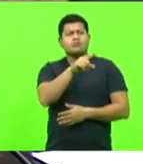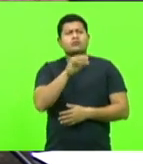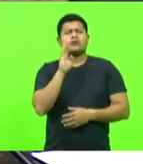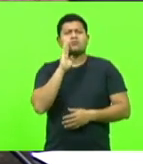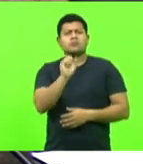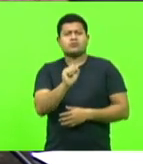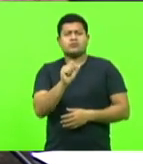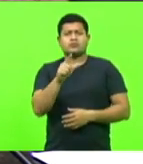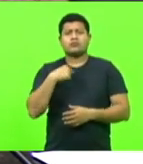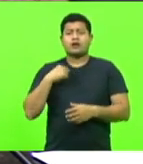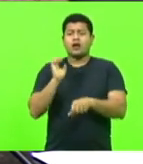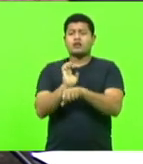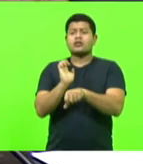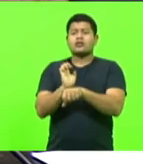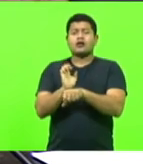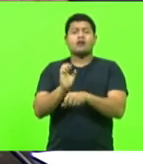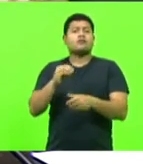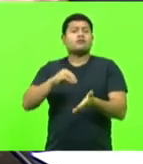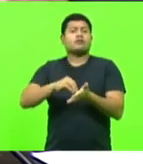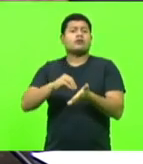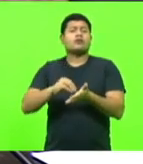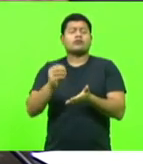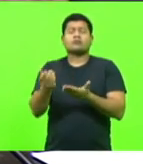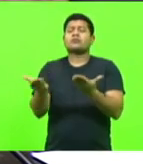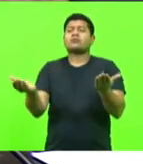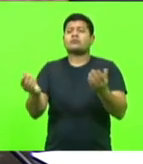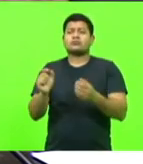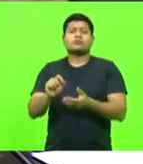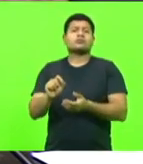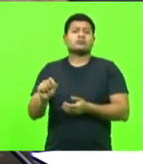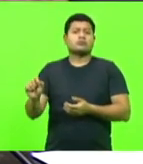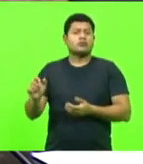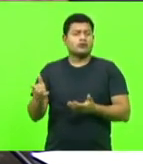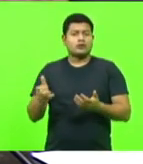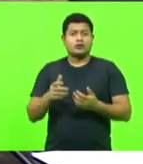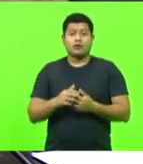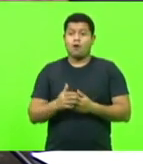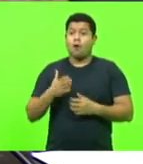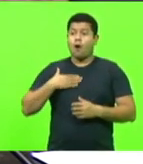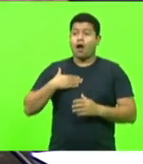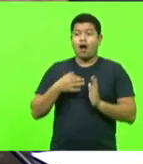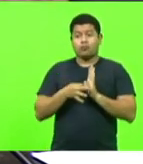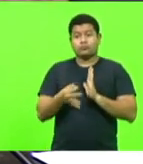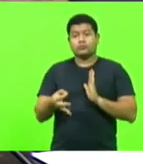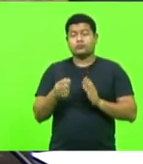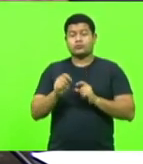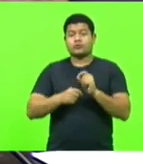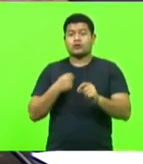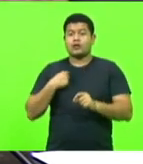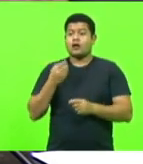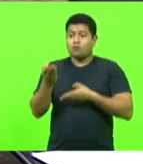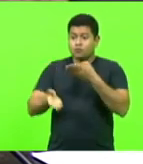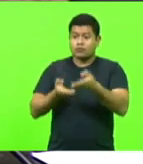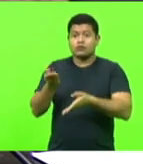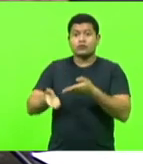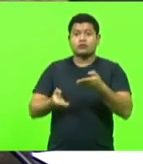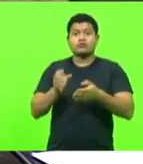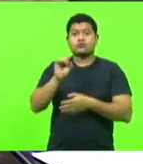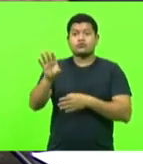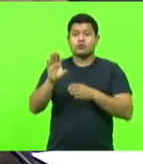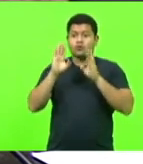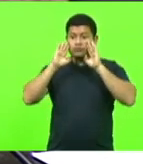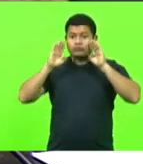o Estado faz demais que não deveria estar fazendo? Bom, na minha opinião, ele deveria estar cuidando, sim, cuidando de alguma coisa, só de saúde,